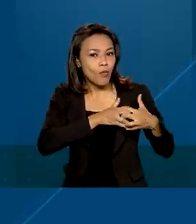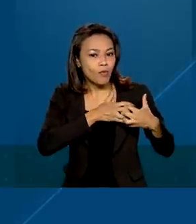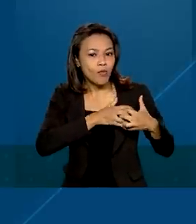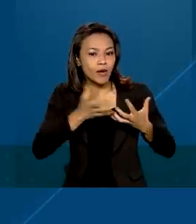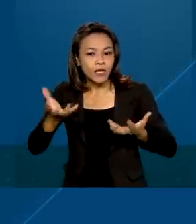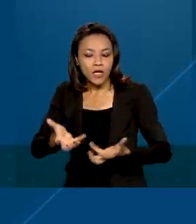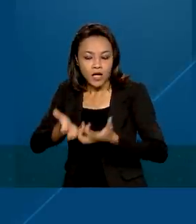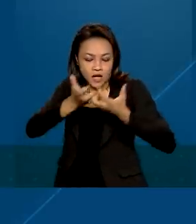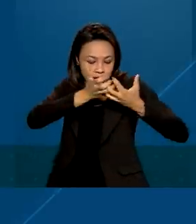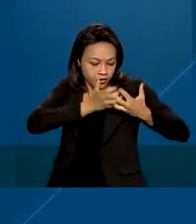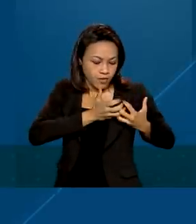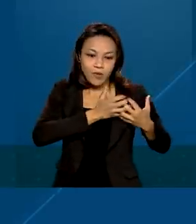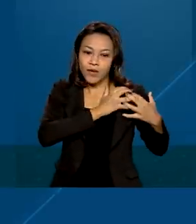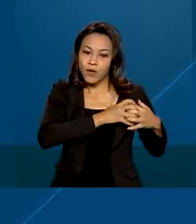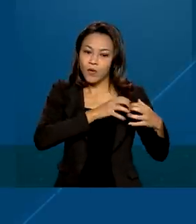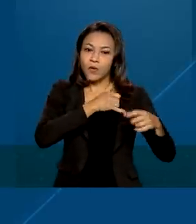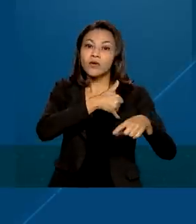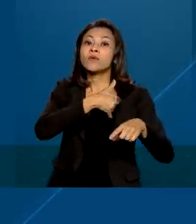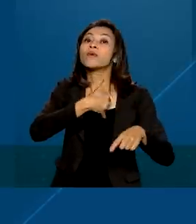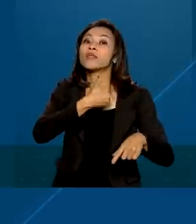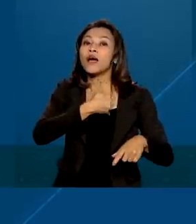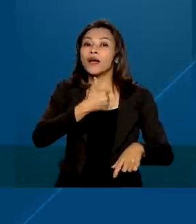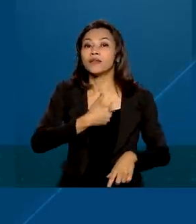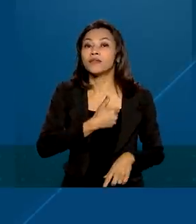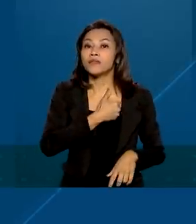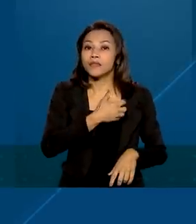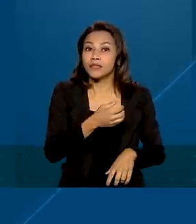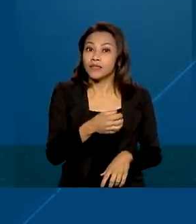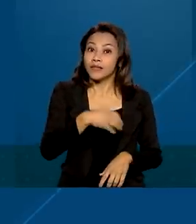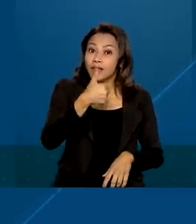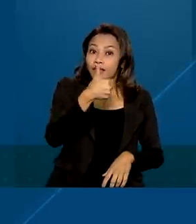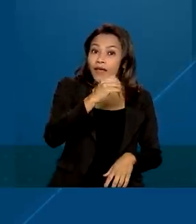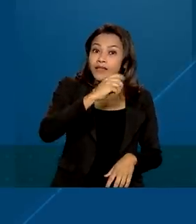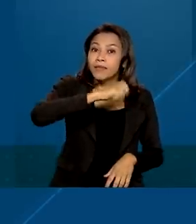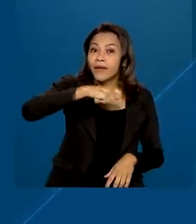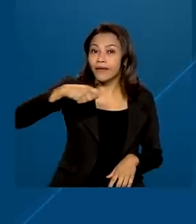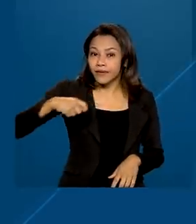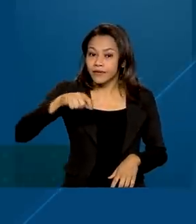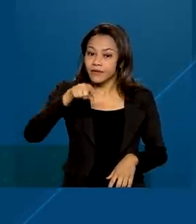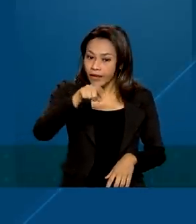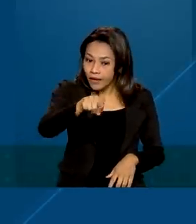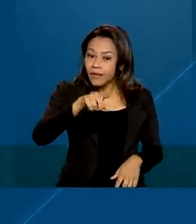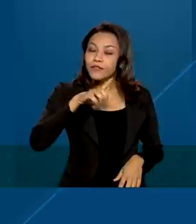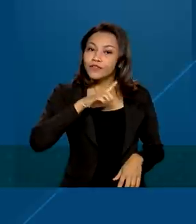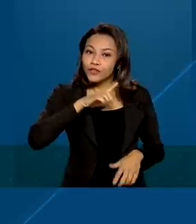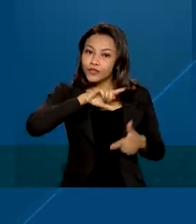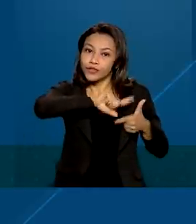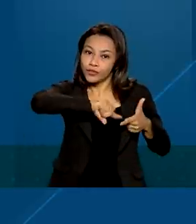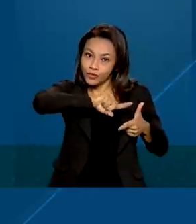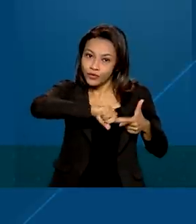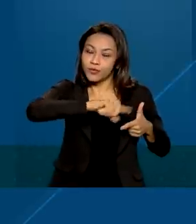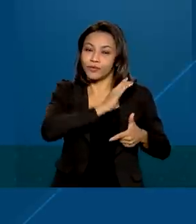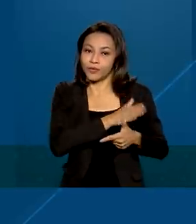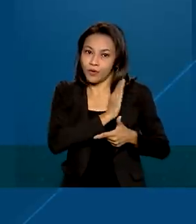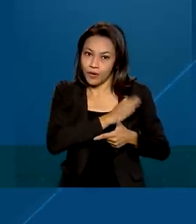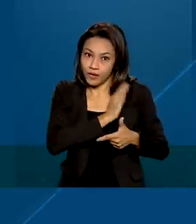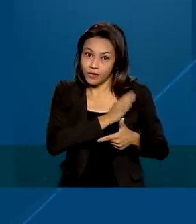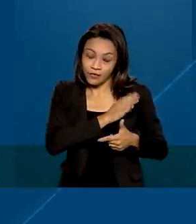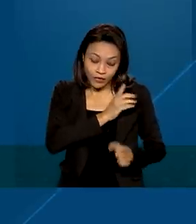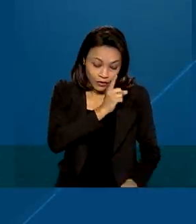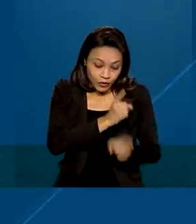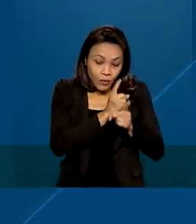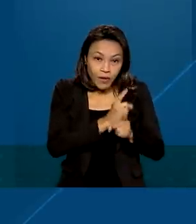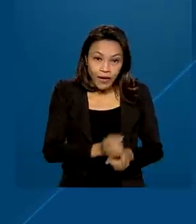presente quando tinha apenas dez meses de vida. A cardiopatia da criança foi descoberta ainda na